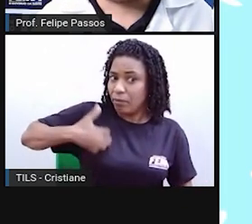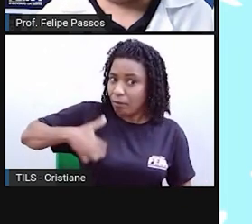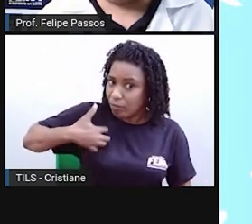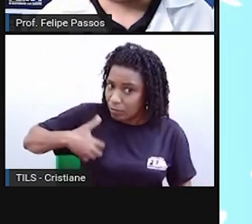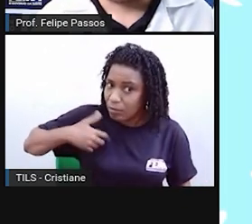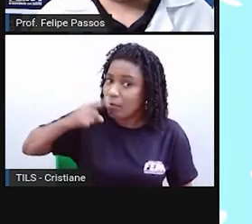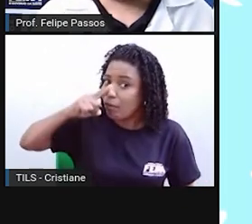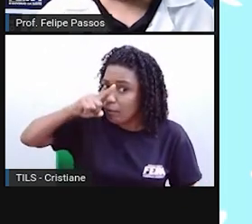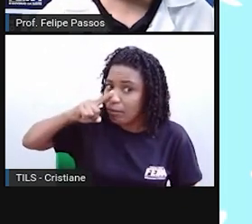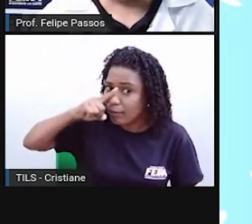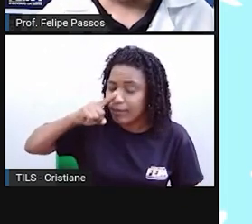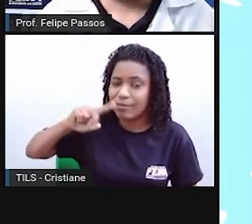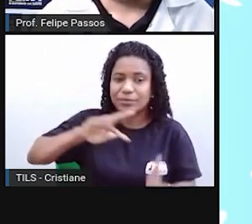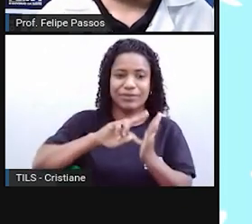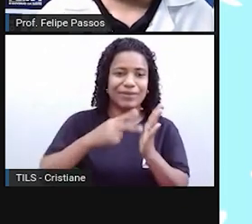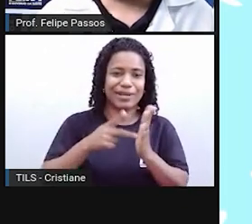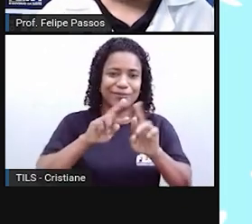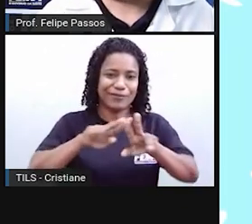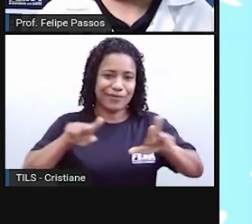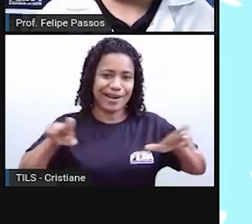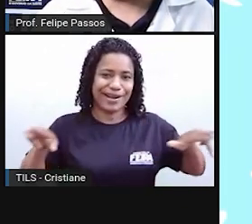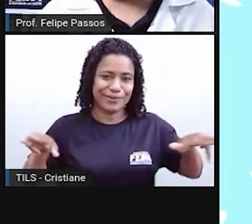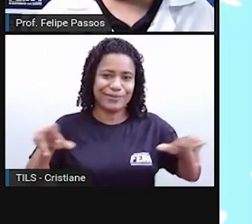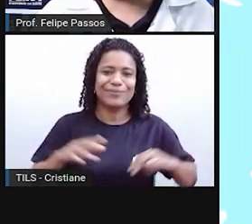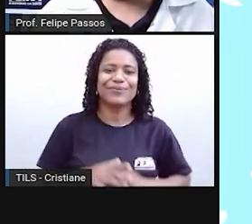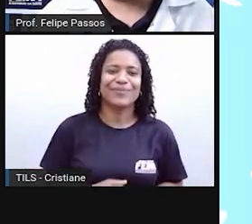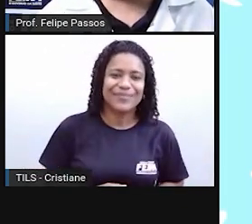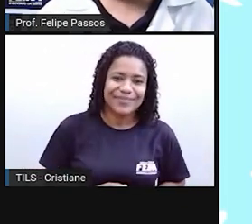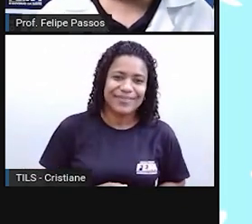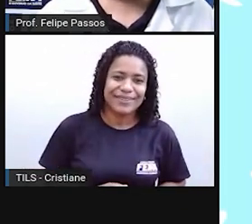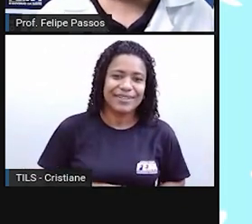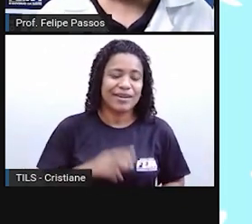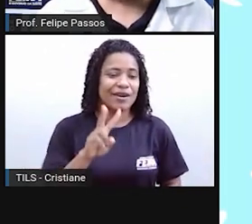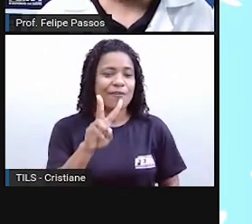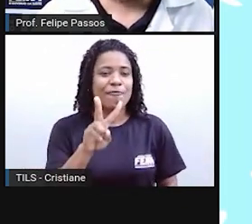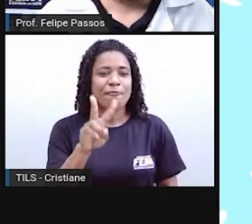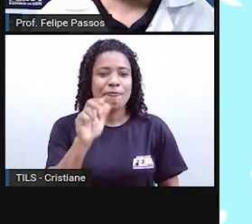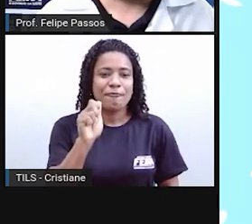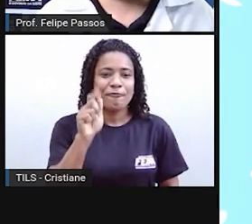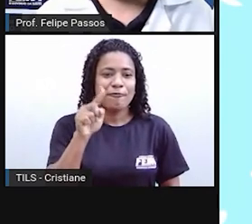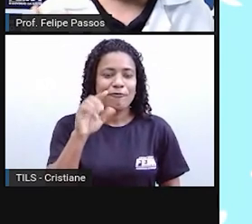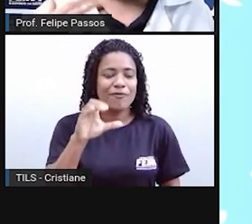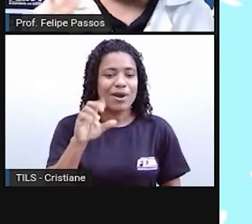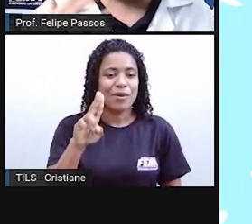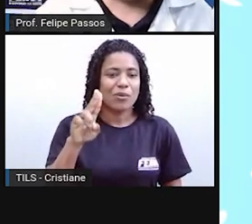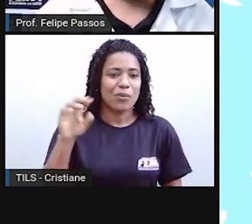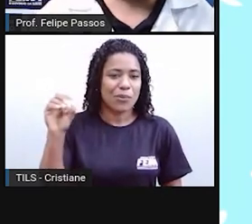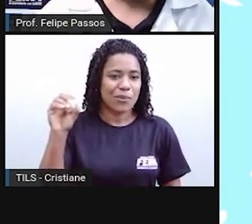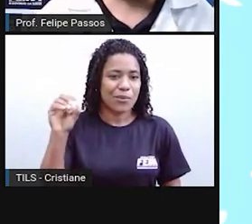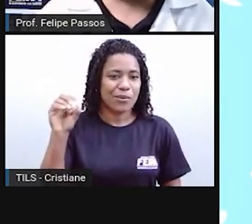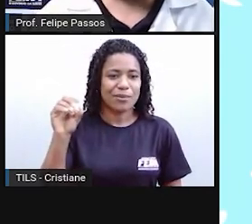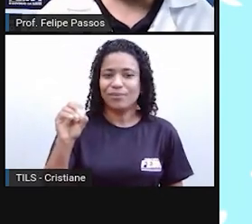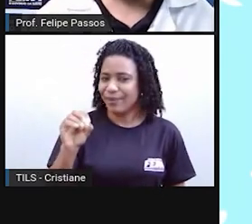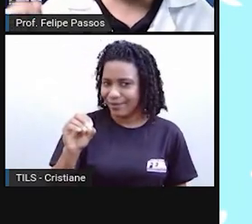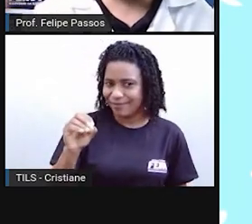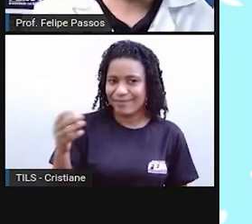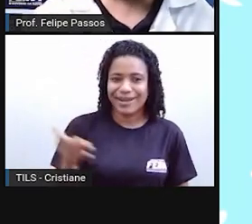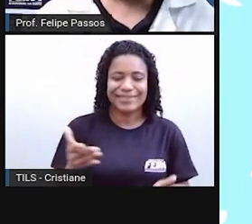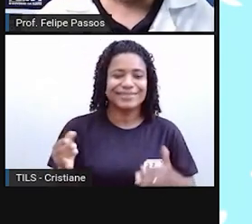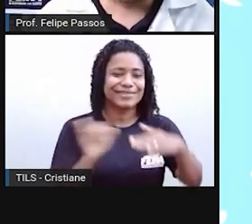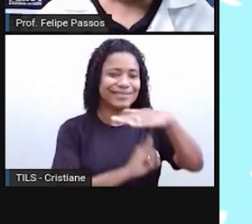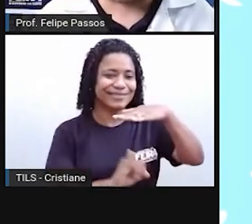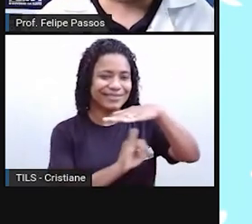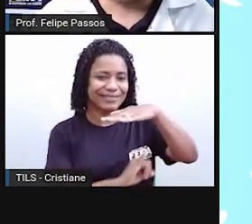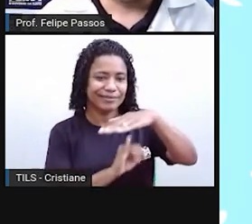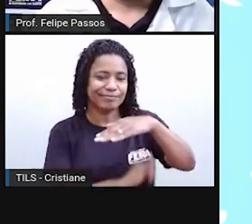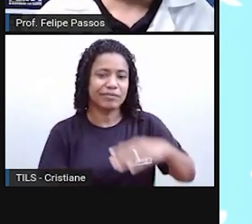essa gíria. Vácuo. Vácuo, na física, é ausência de matéria. Mas na nossa linguagem coloquial, quando você deixa uma